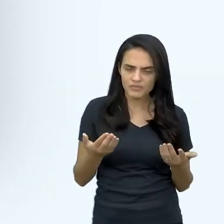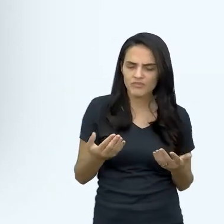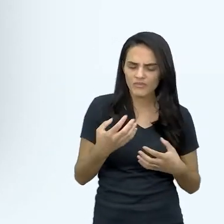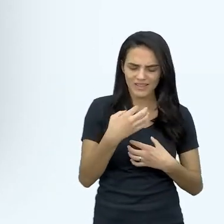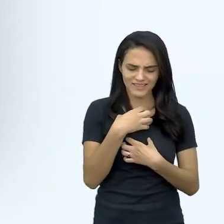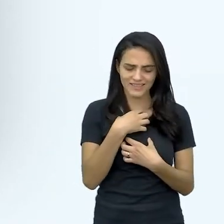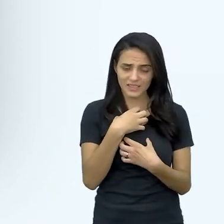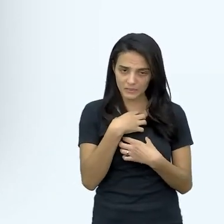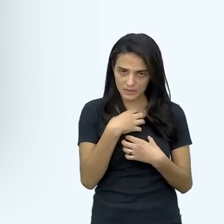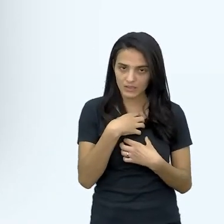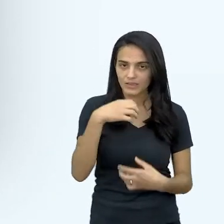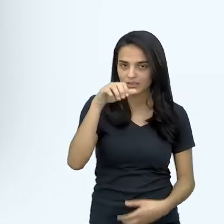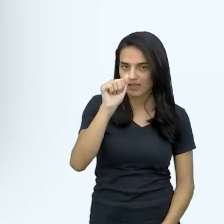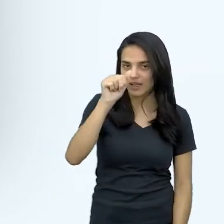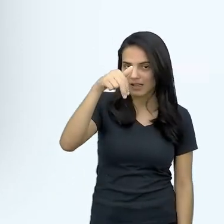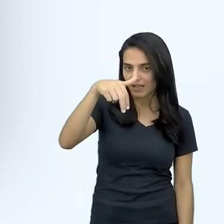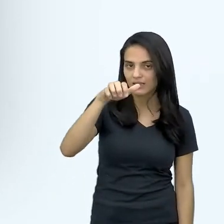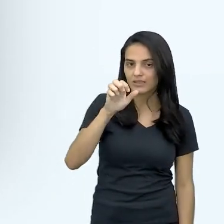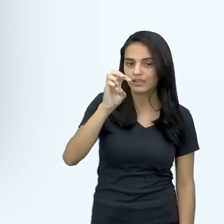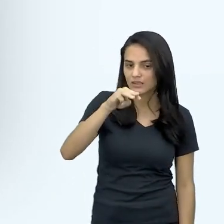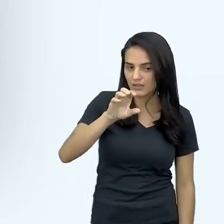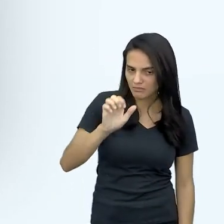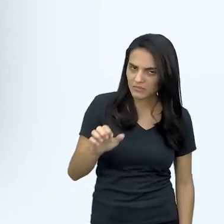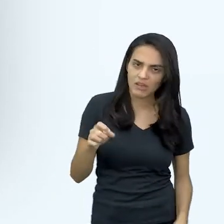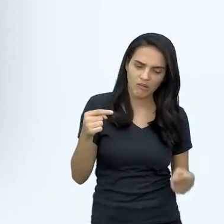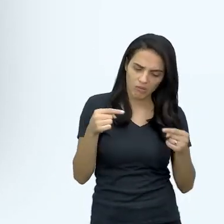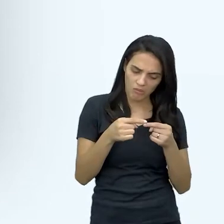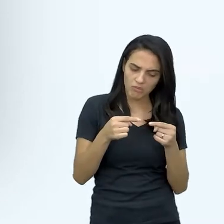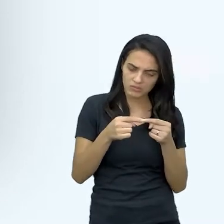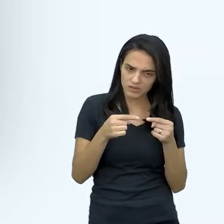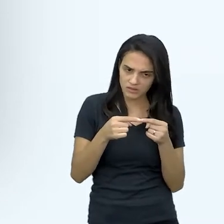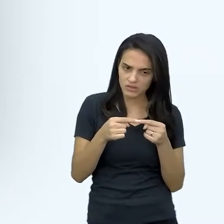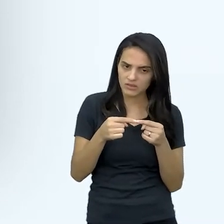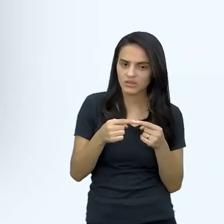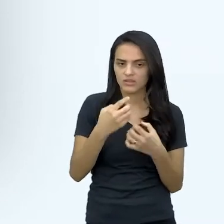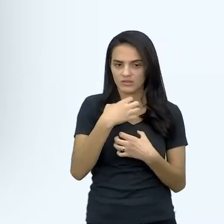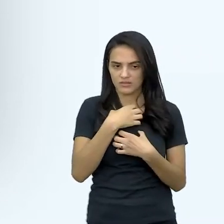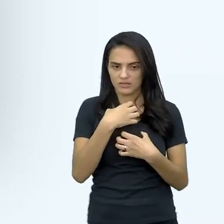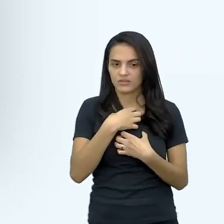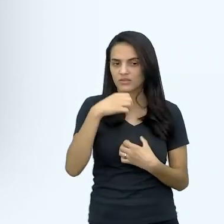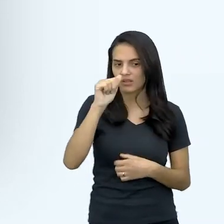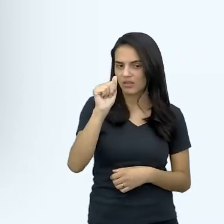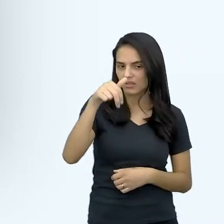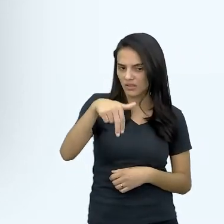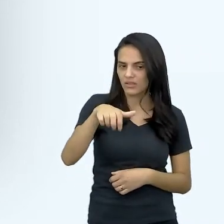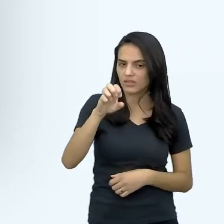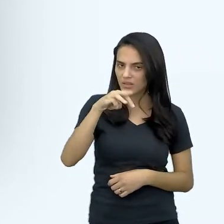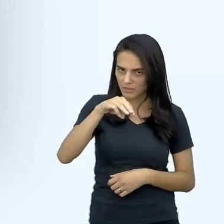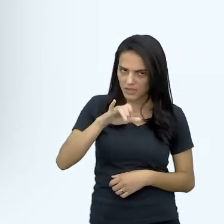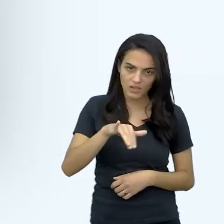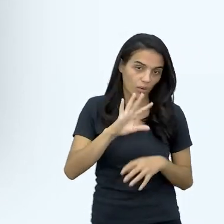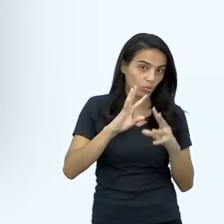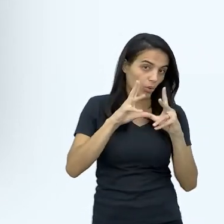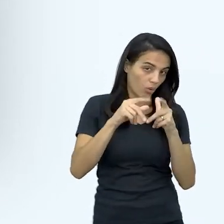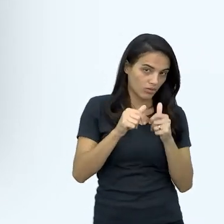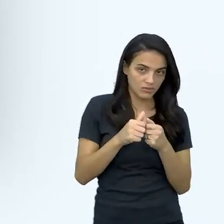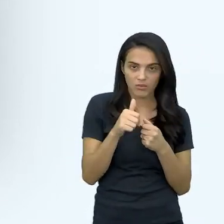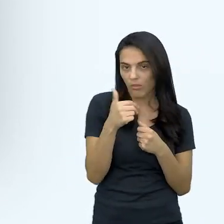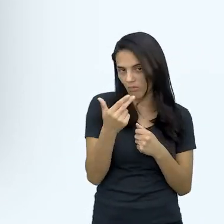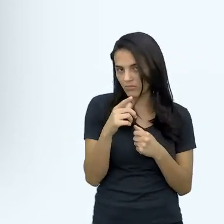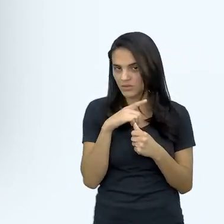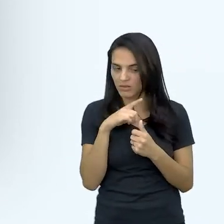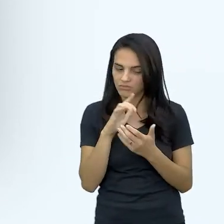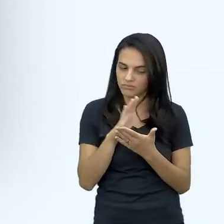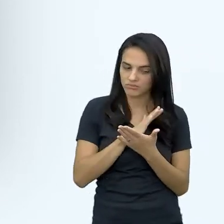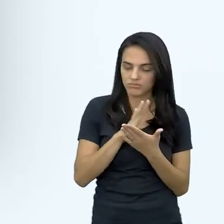sintomas, então, da anemia ferropriva são muito semelhantes aos sintomas da anemia em geral, ou tem aí algumas